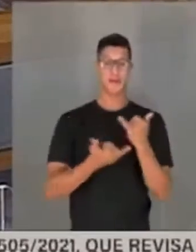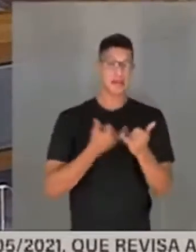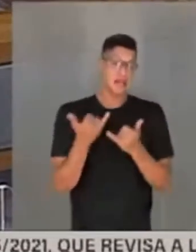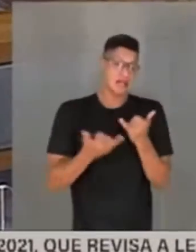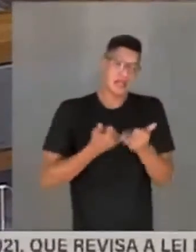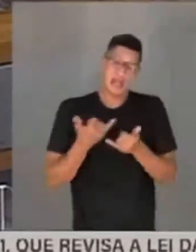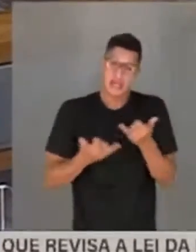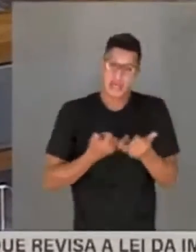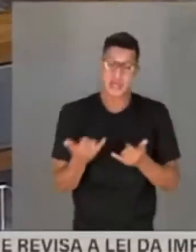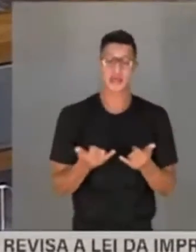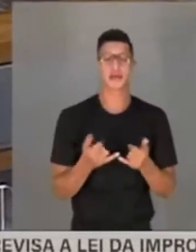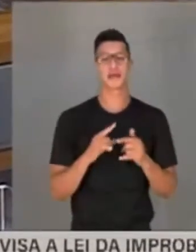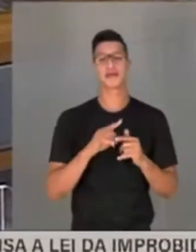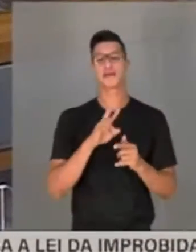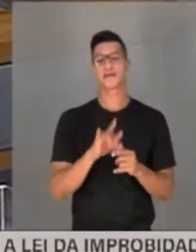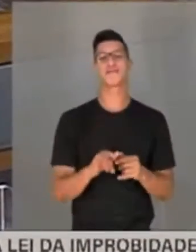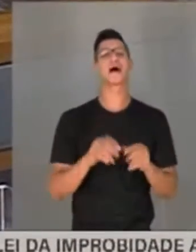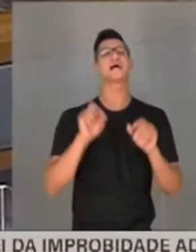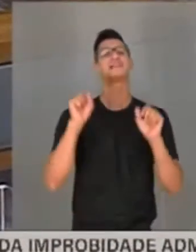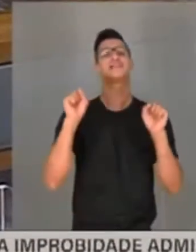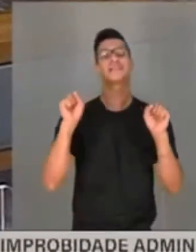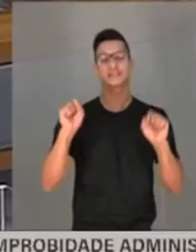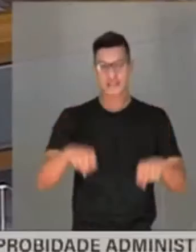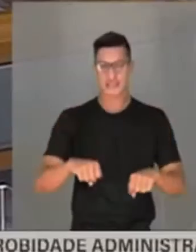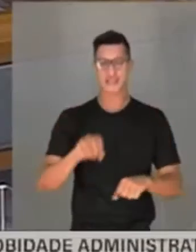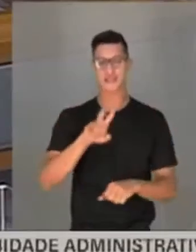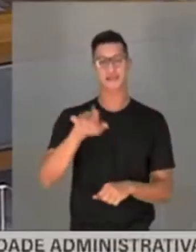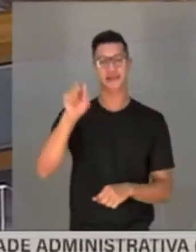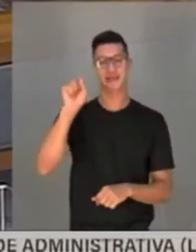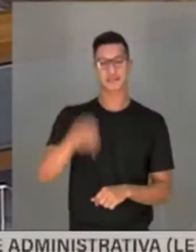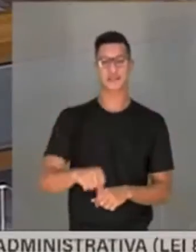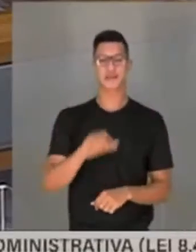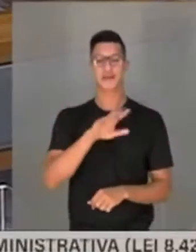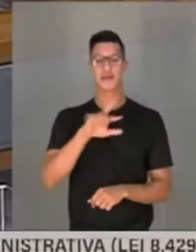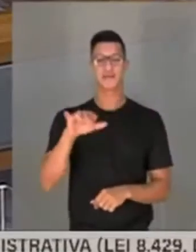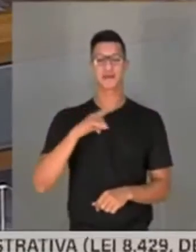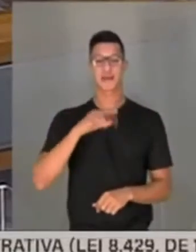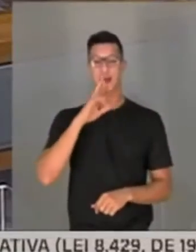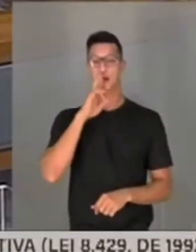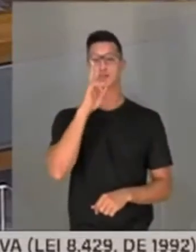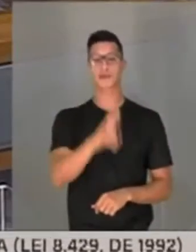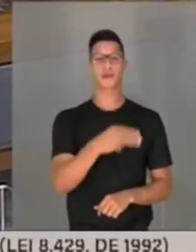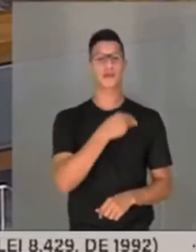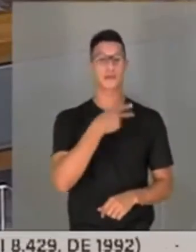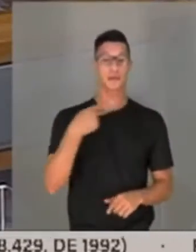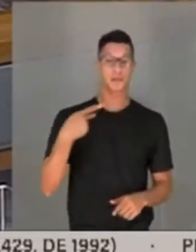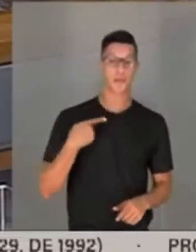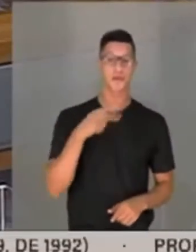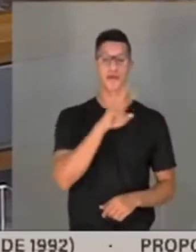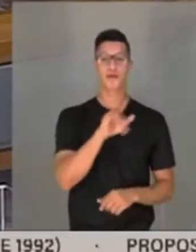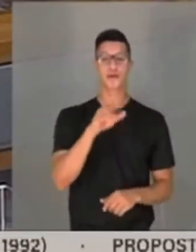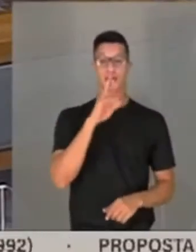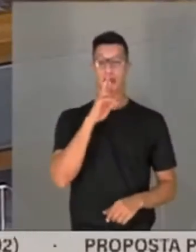Brincadeirinha, vai dar, vai dar. Vai ter que responder o Ministério Público, vai ter que responder...